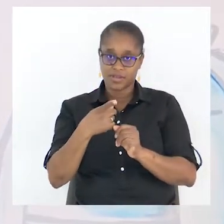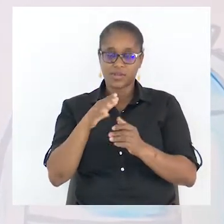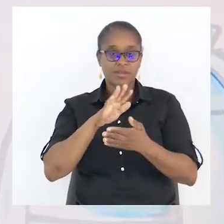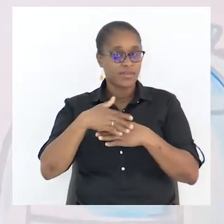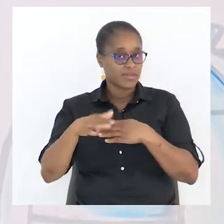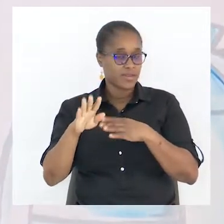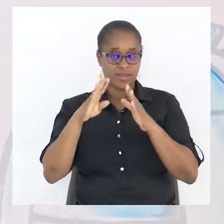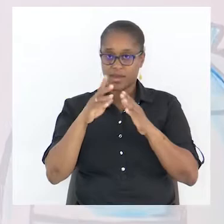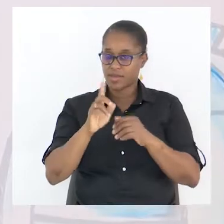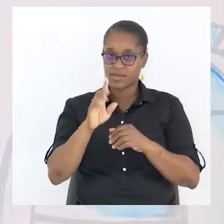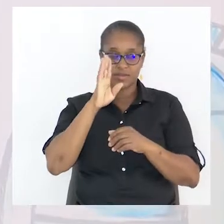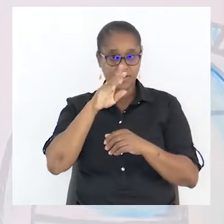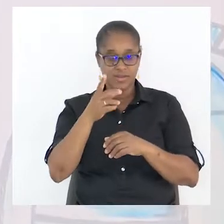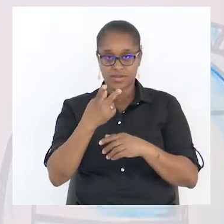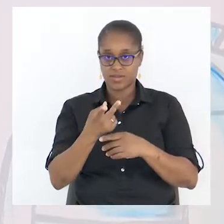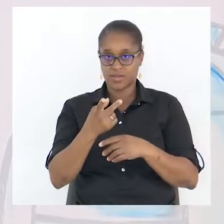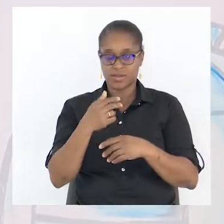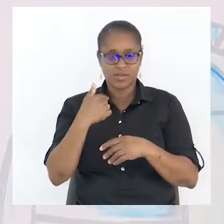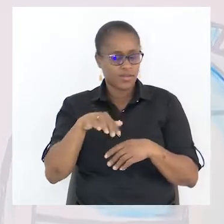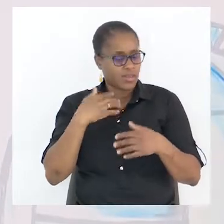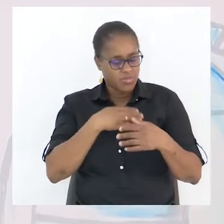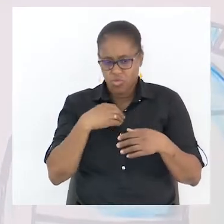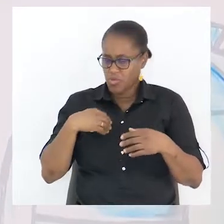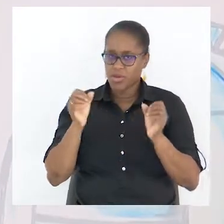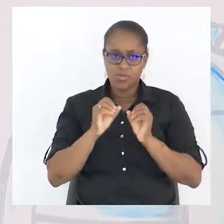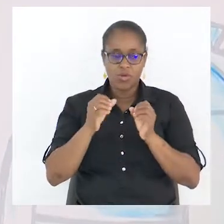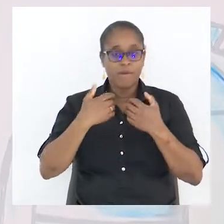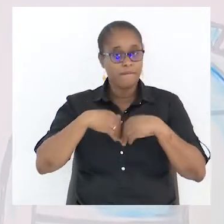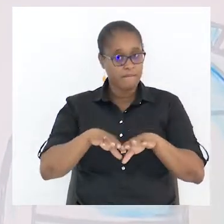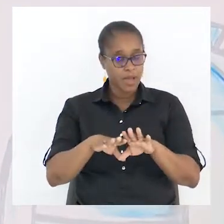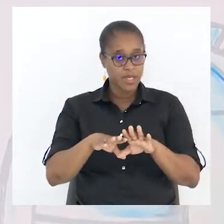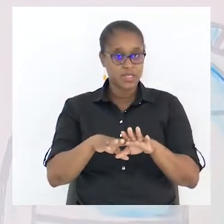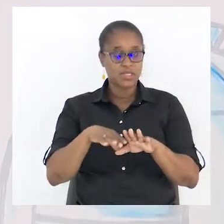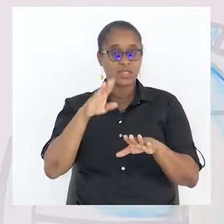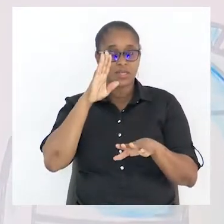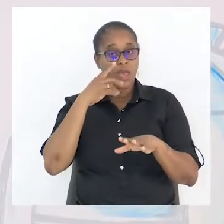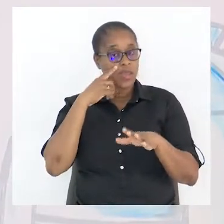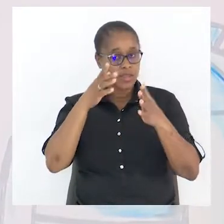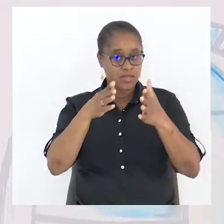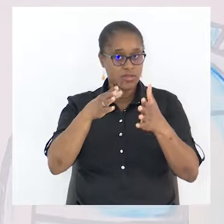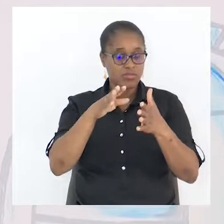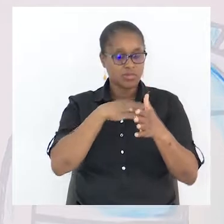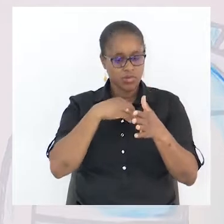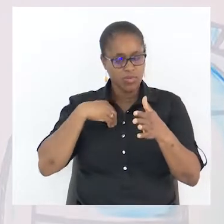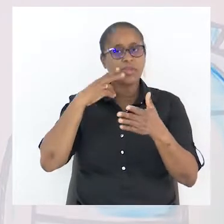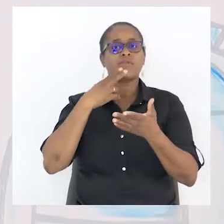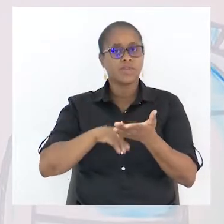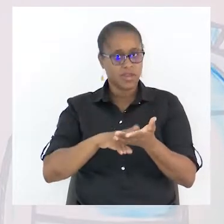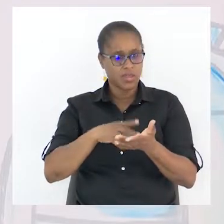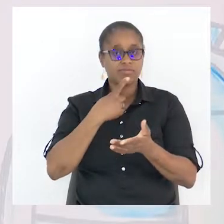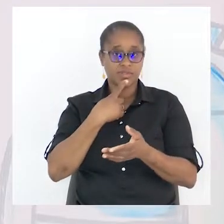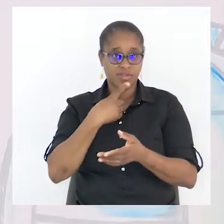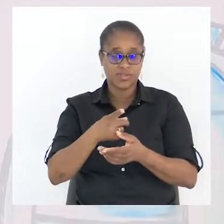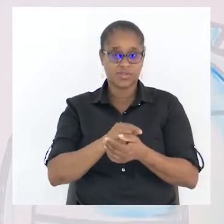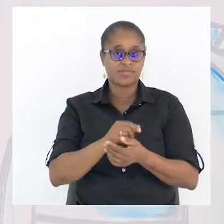saias de casa se não estás a sentir bem. Mas atenção, sentir-se bem da verdade. Está ok?